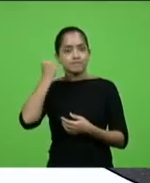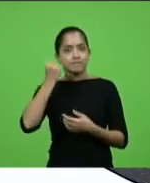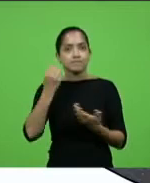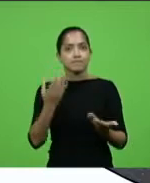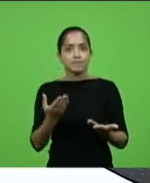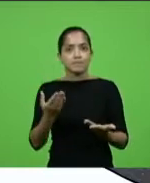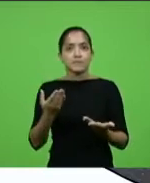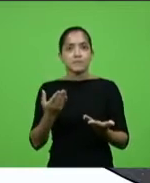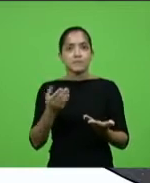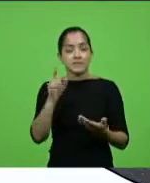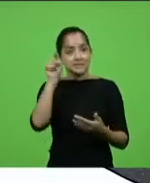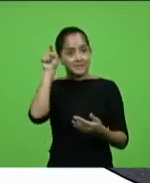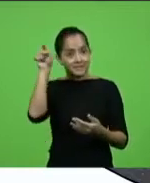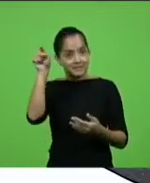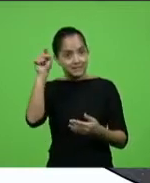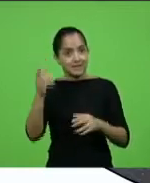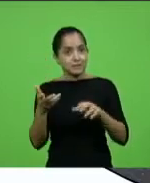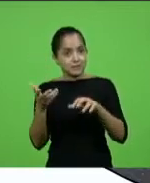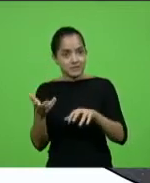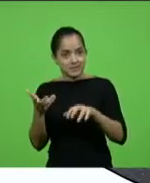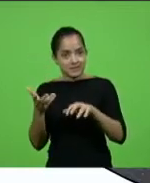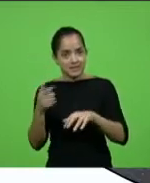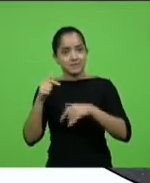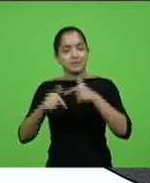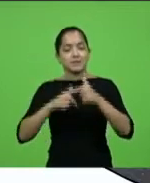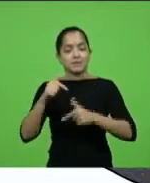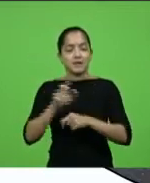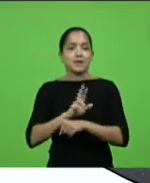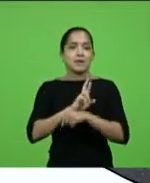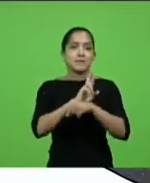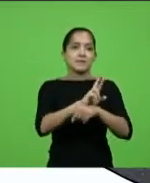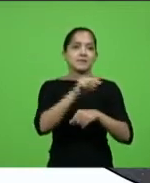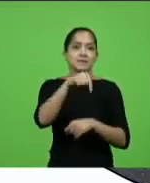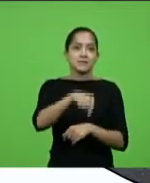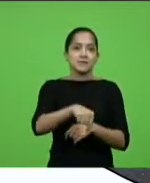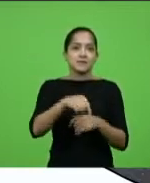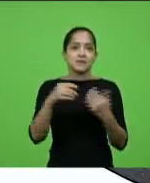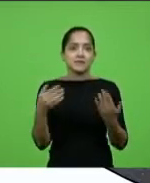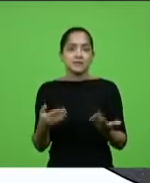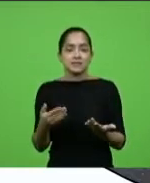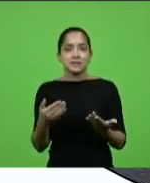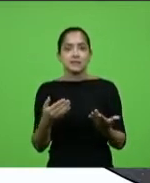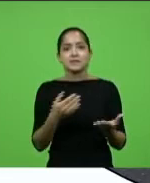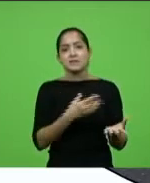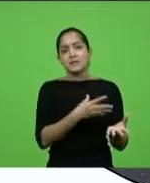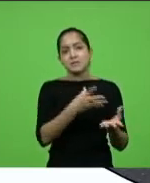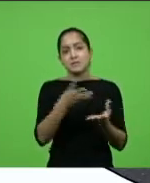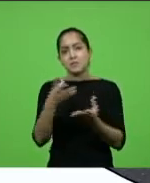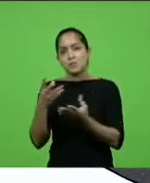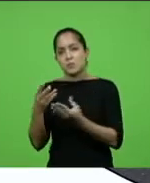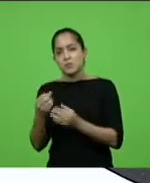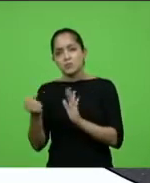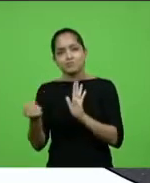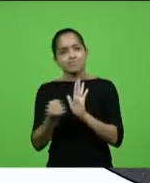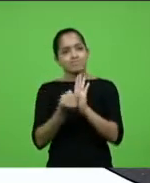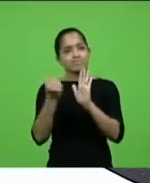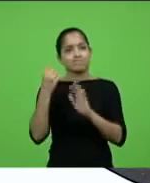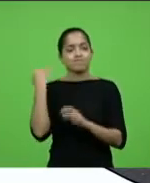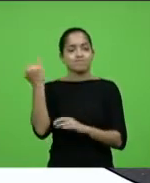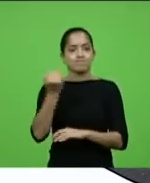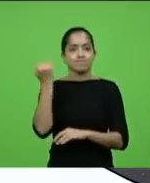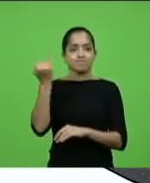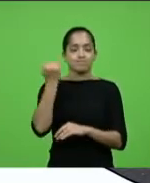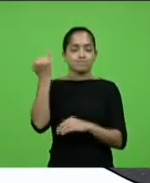estaria lá no Senado também nos representando, enfim, tem muitas marcas importantes